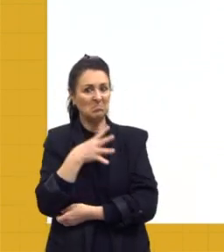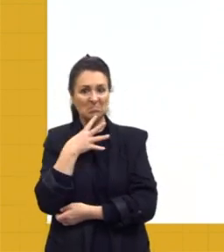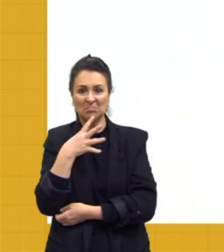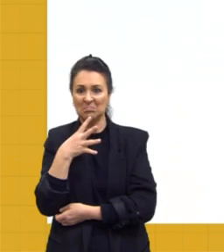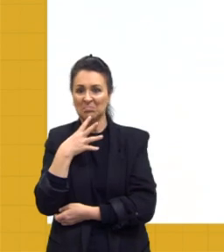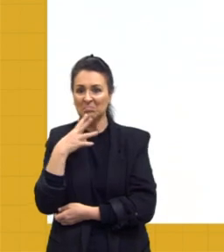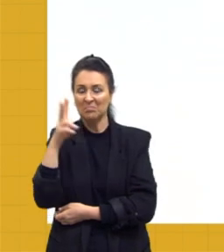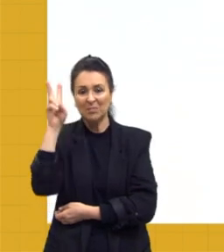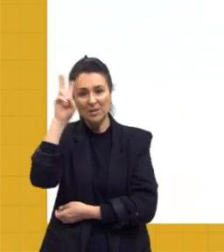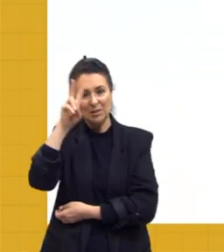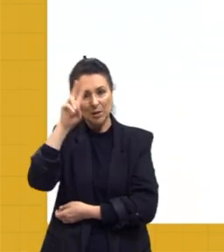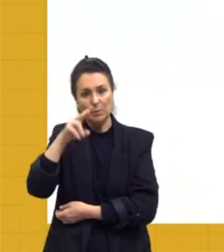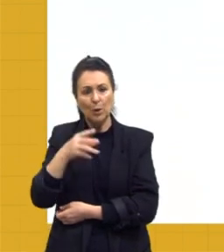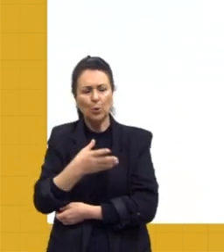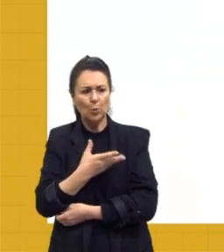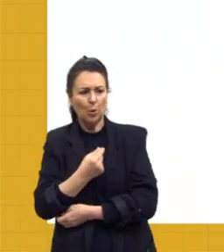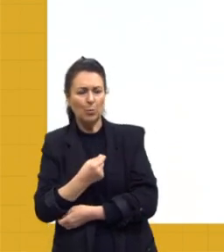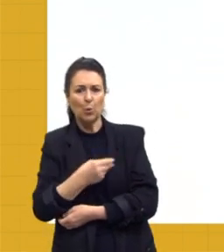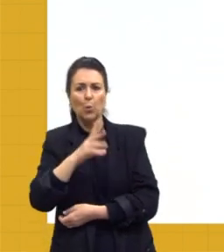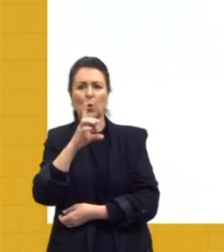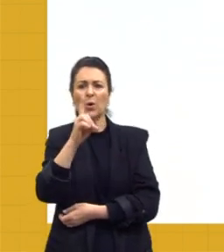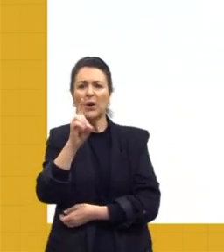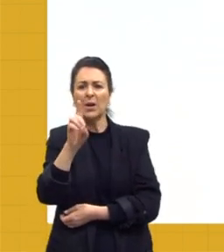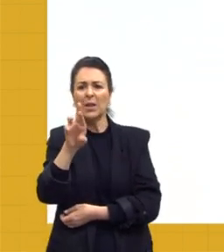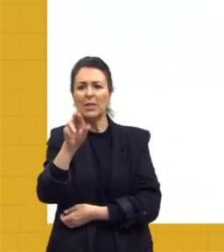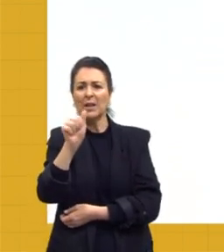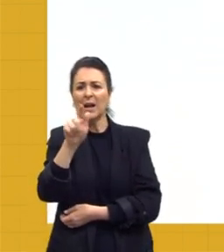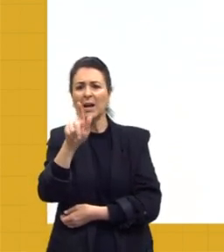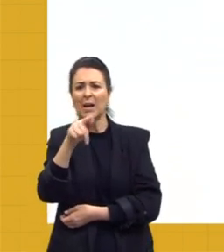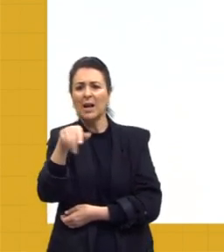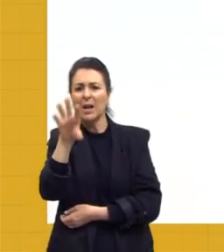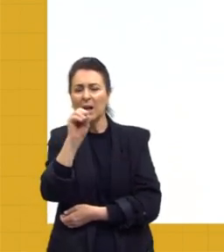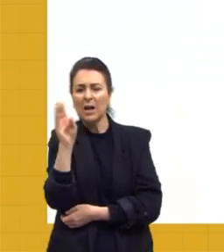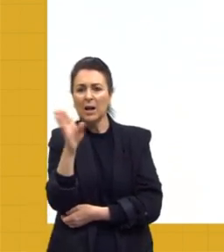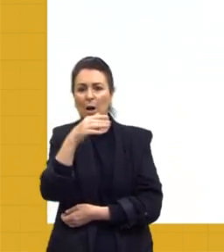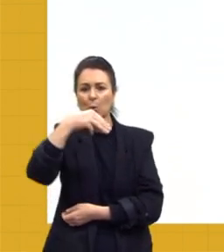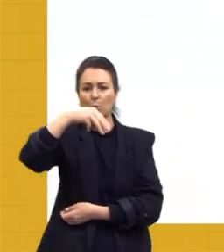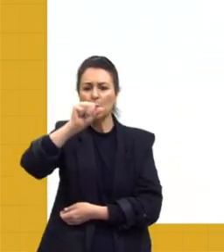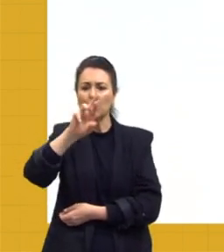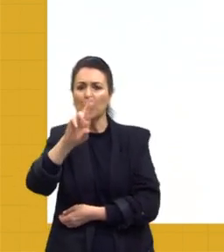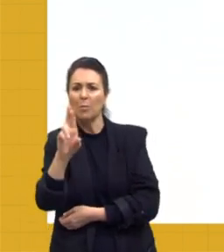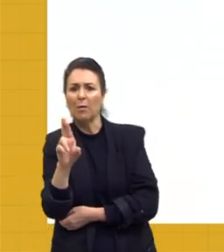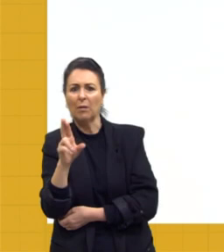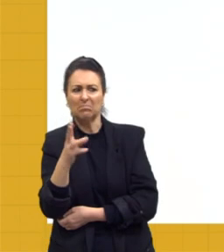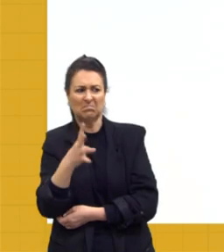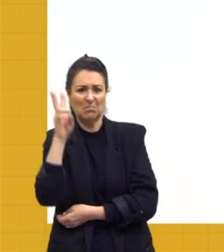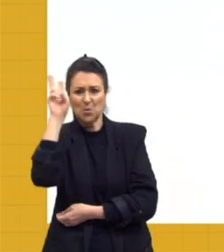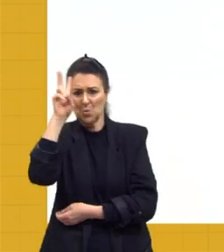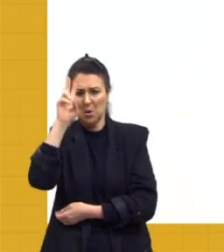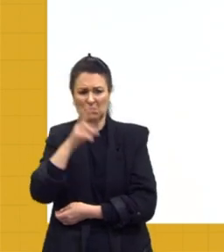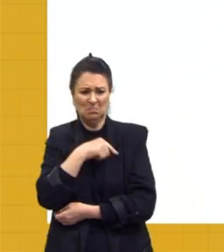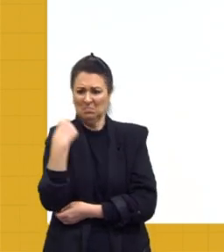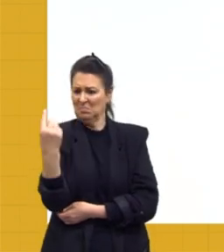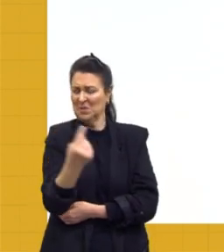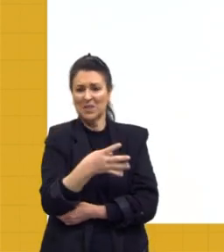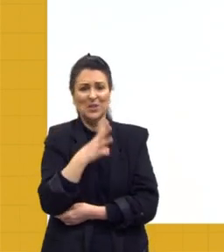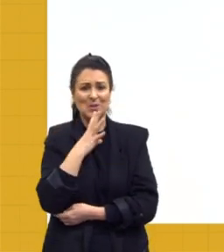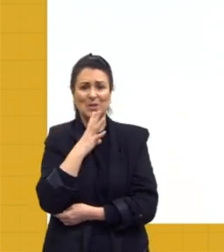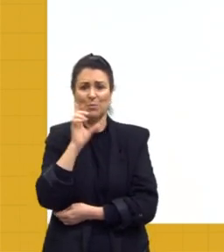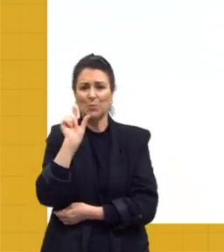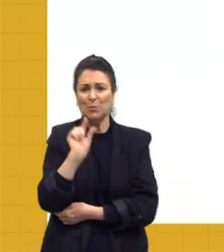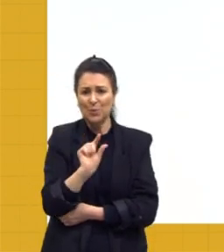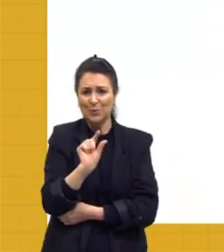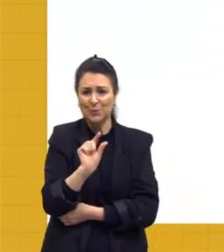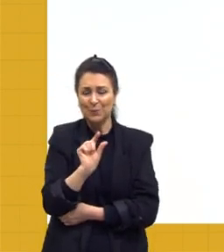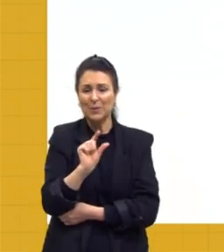do próprio Chico da Matilde, o Dragão do Mar, uma história muito interessante, muito importante, que a gente não comenta tanto. Então, parabenizar aí